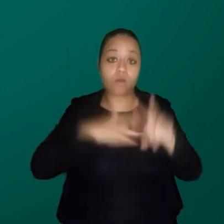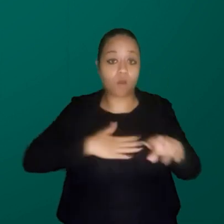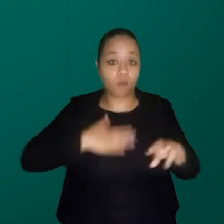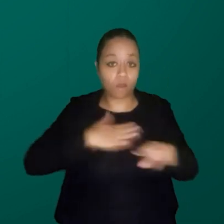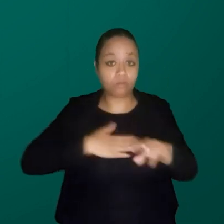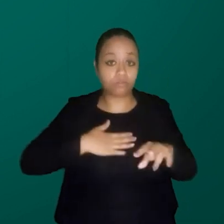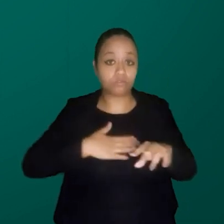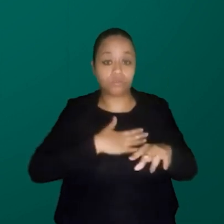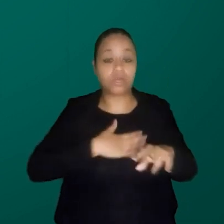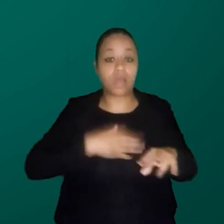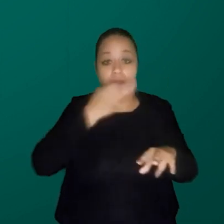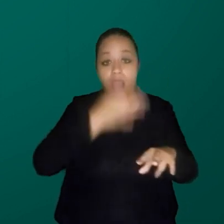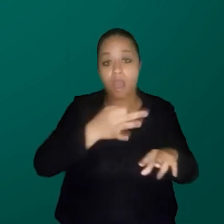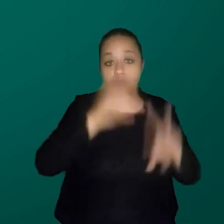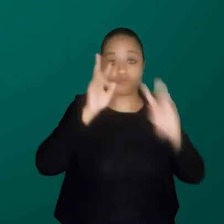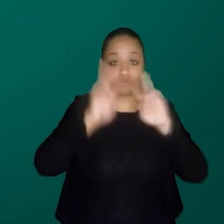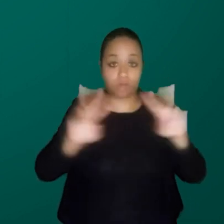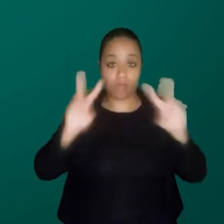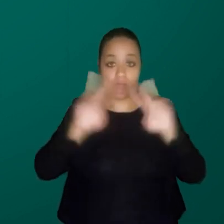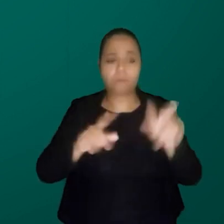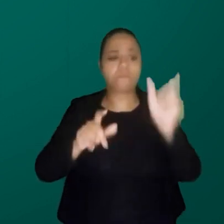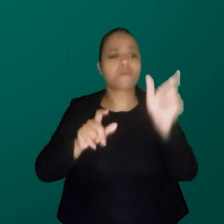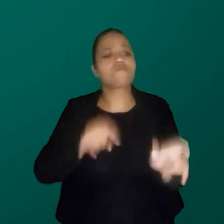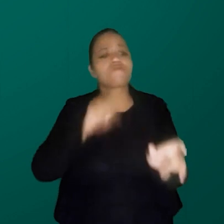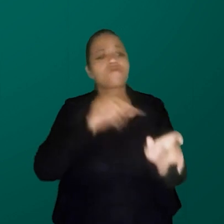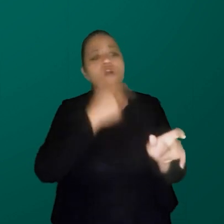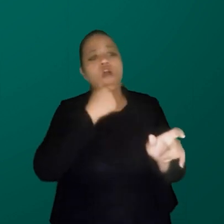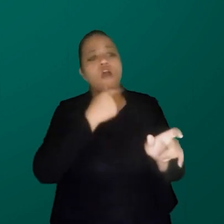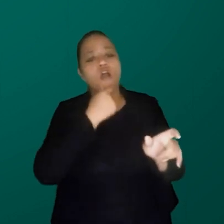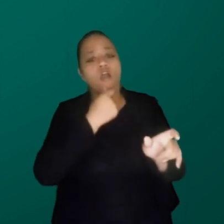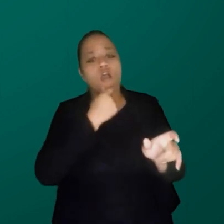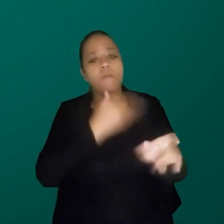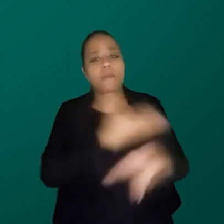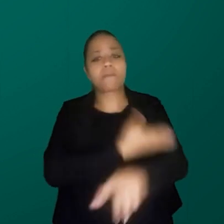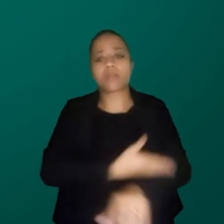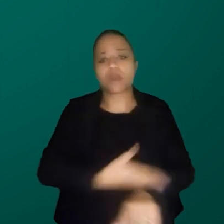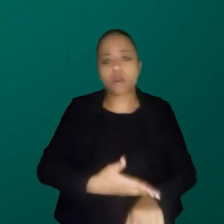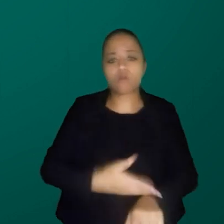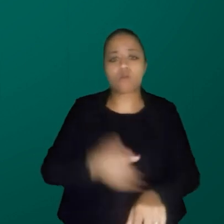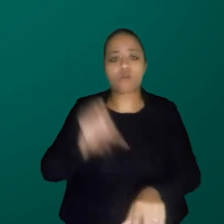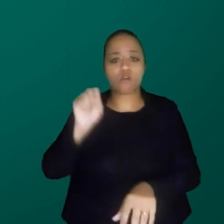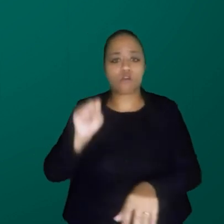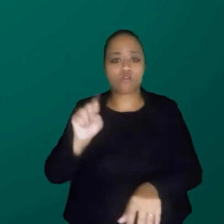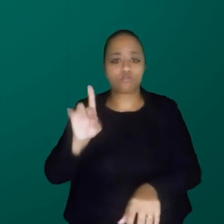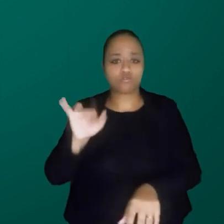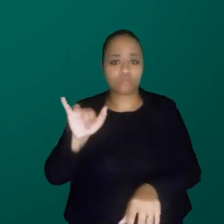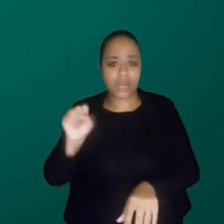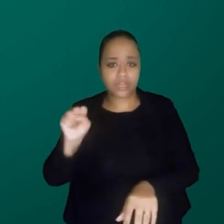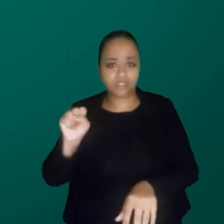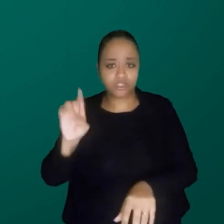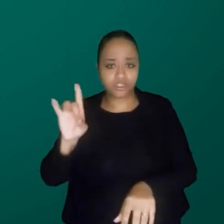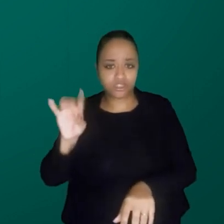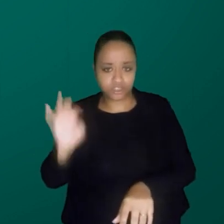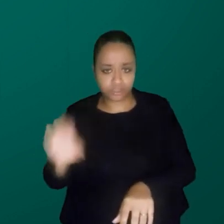é muito óbvio, é um homem branco do Sudeste, de 20 a 39 anos,